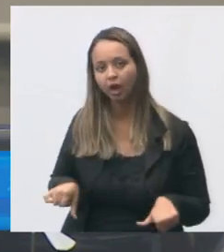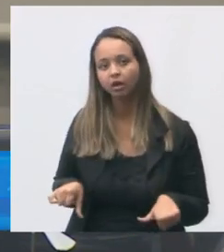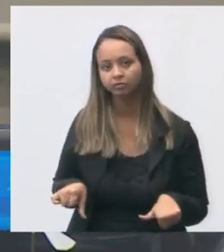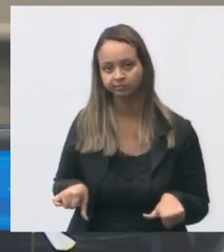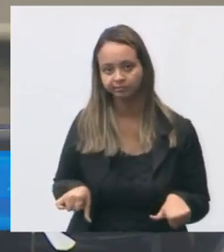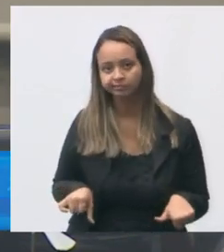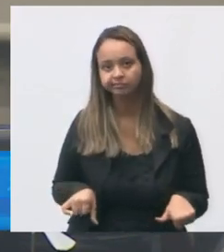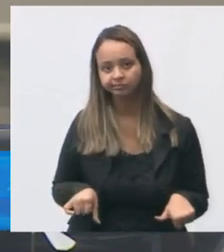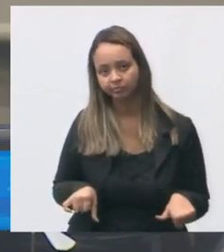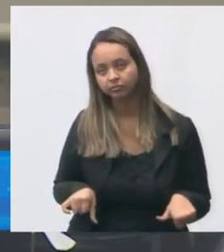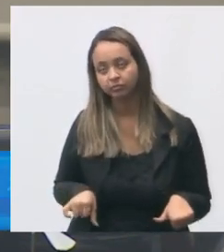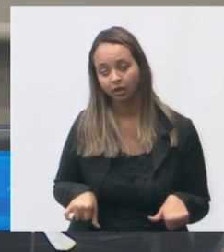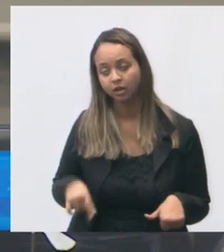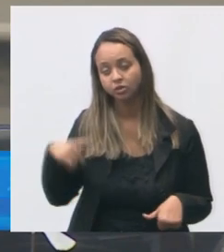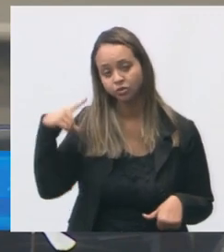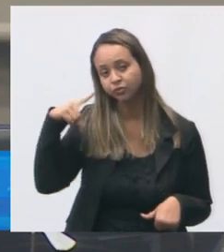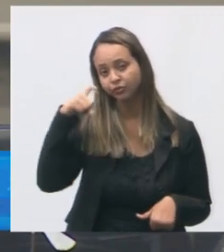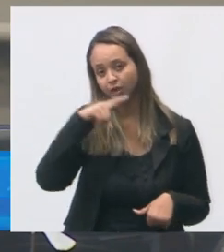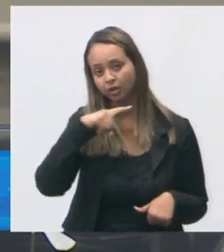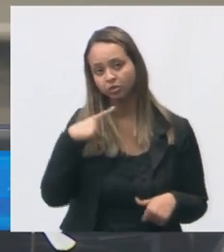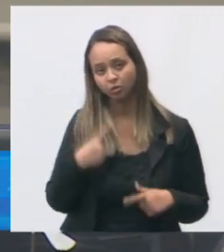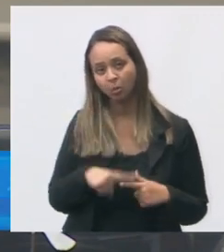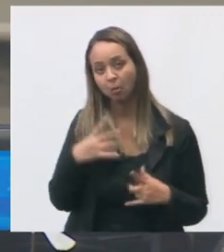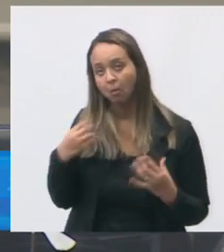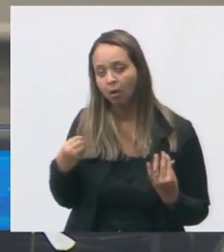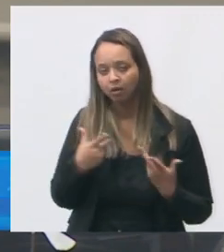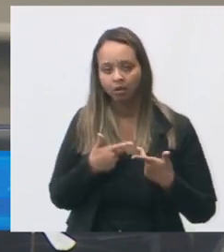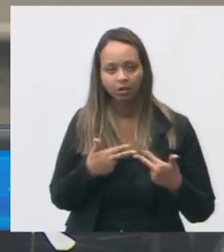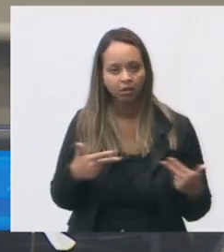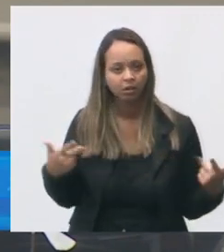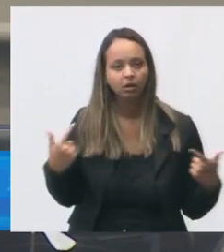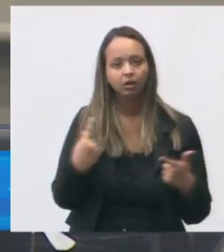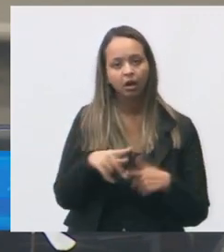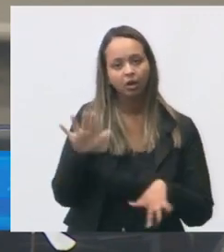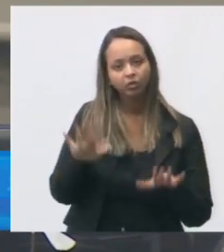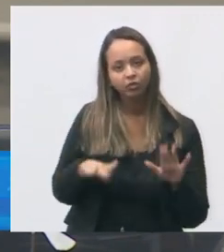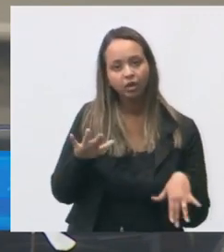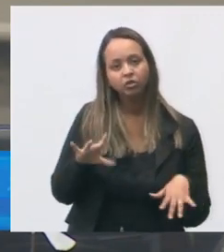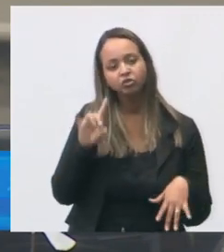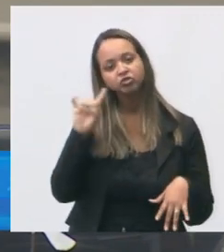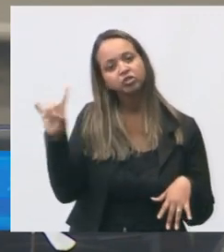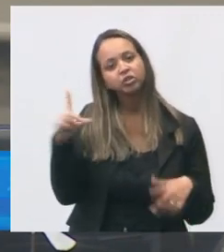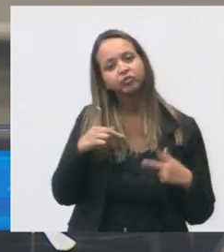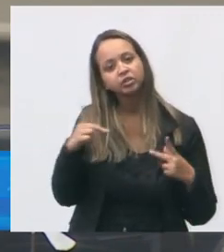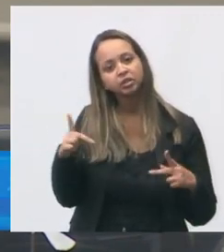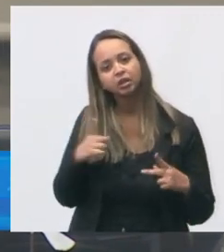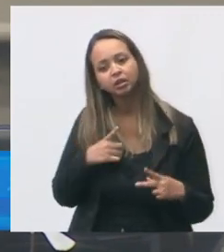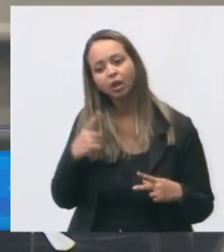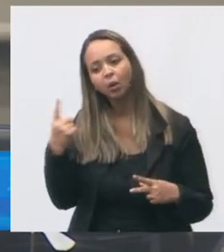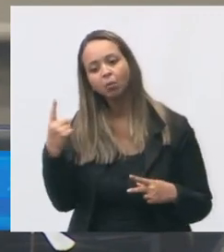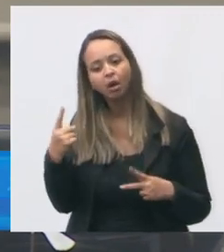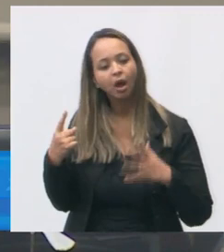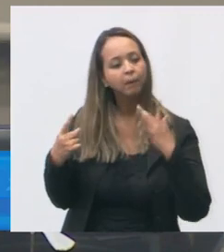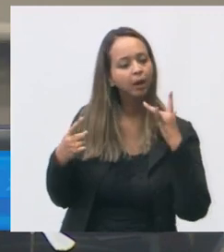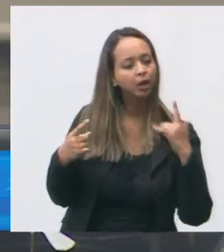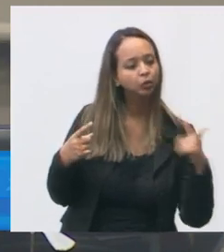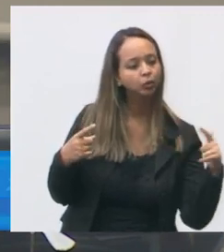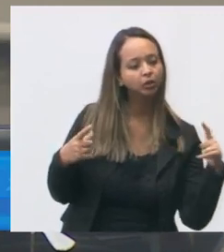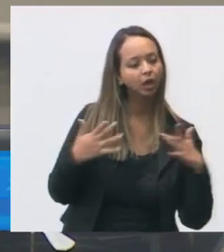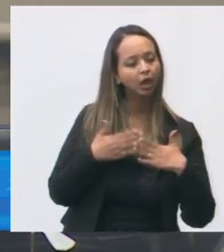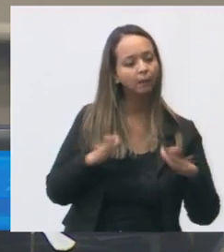é uma situação complicada é muito dinâmico às vezes no dia da visita está sem ou está com amanhã não tem mais